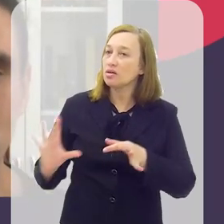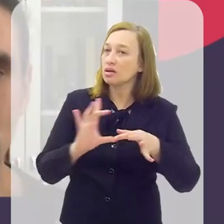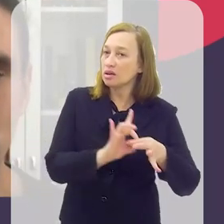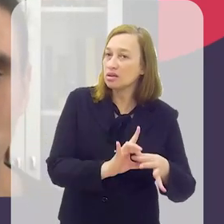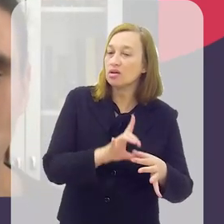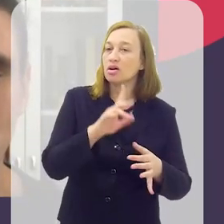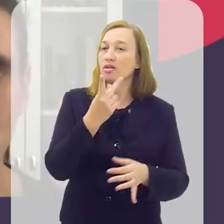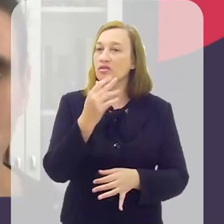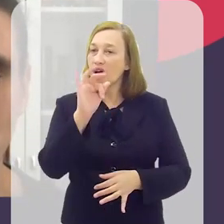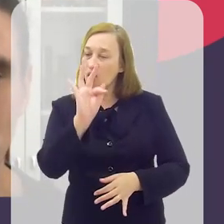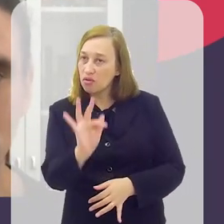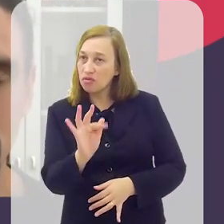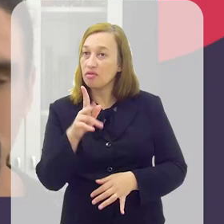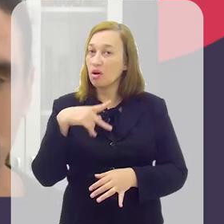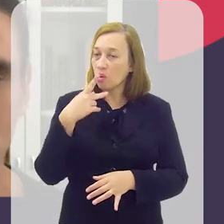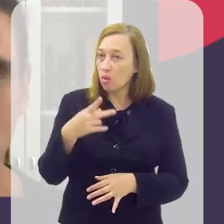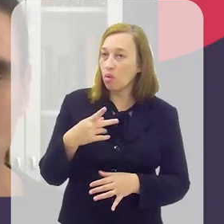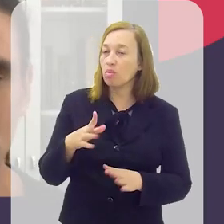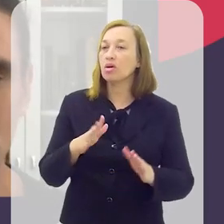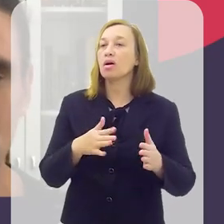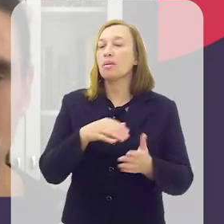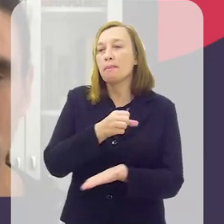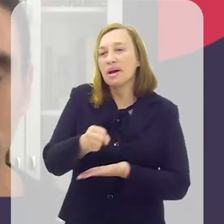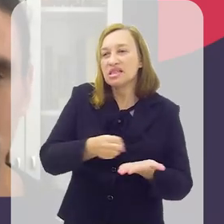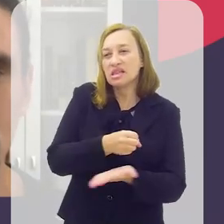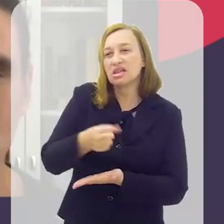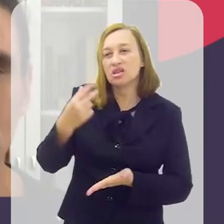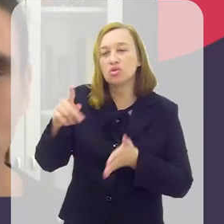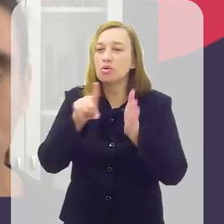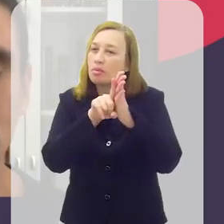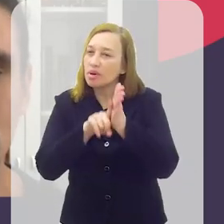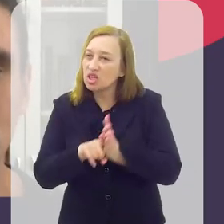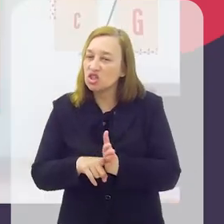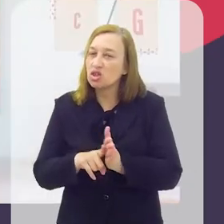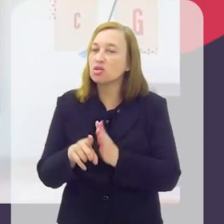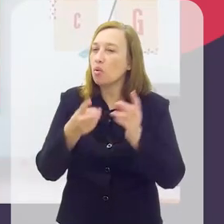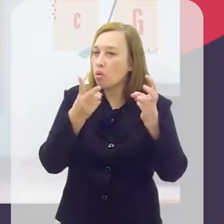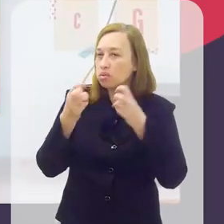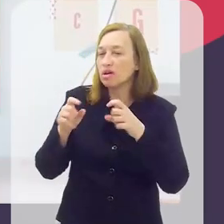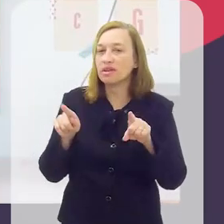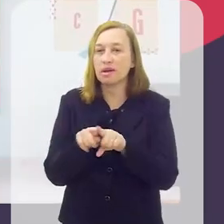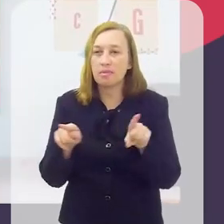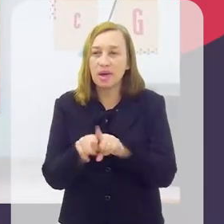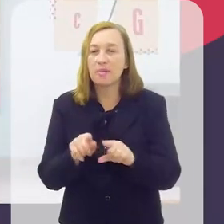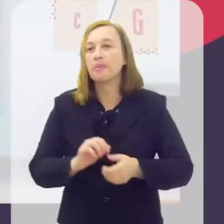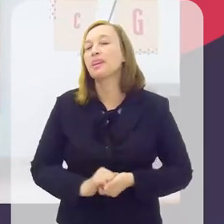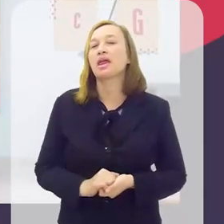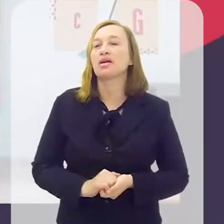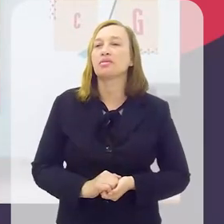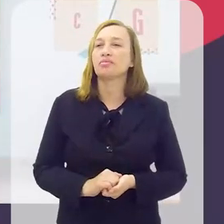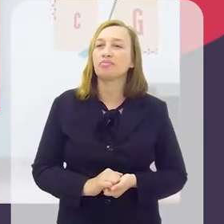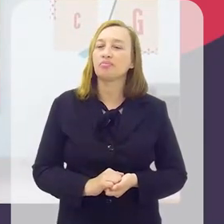pontuações que o Ralf fez, baseado ainda na sua pesquisa, você consegue observar também, né?